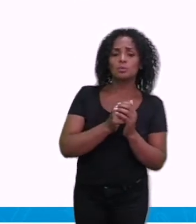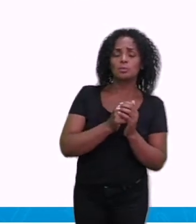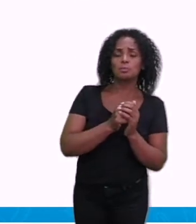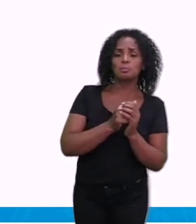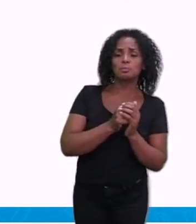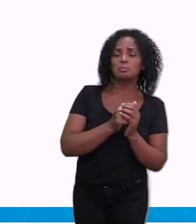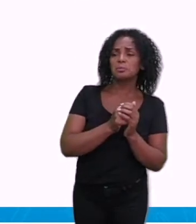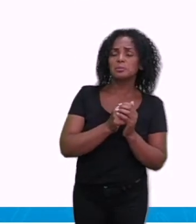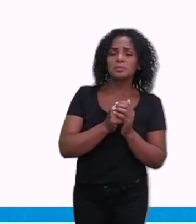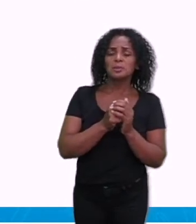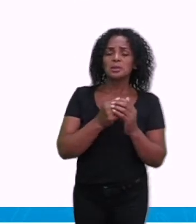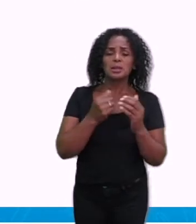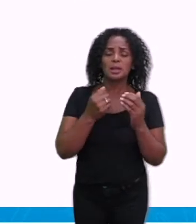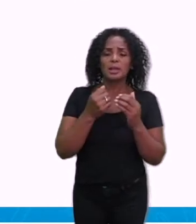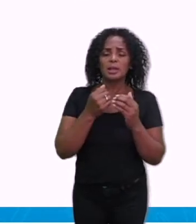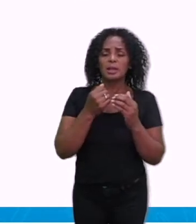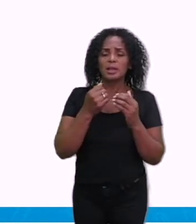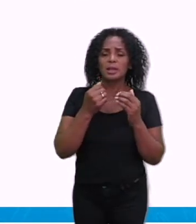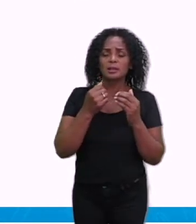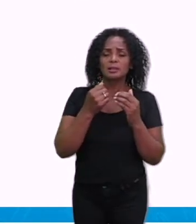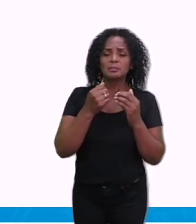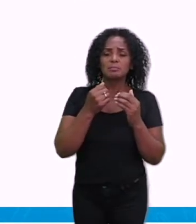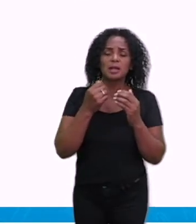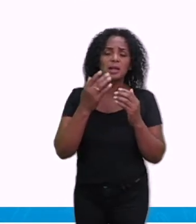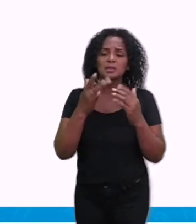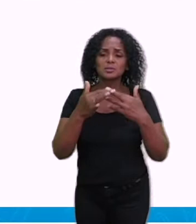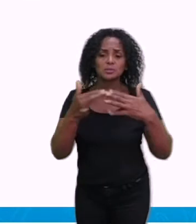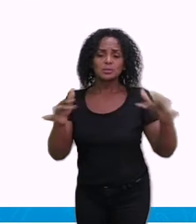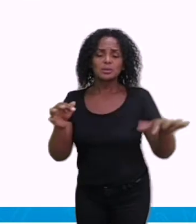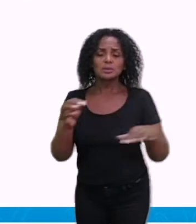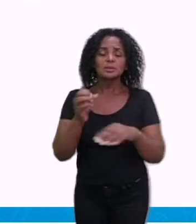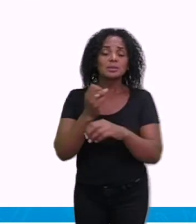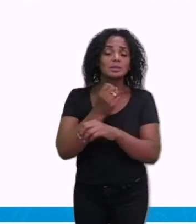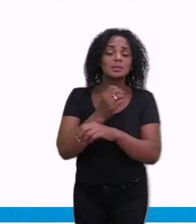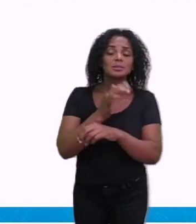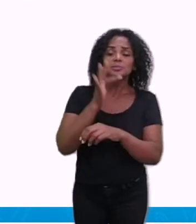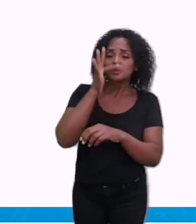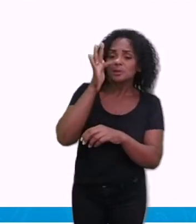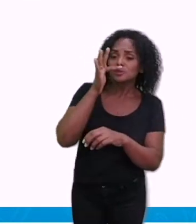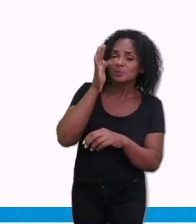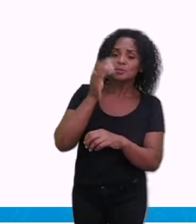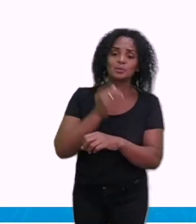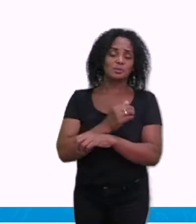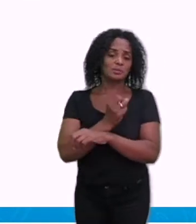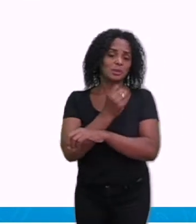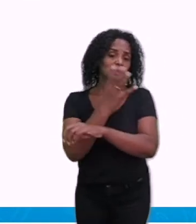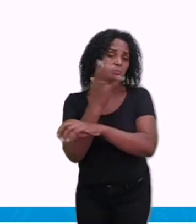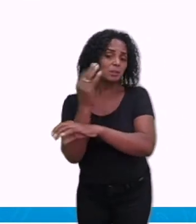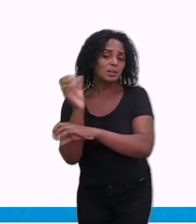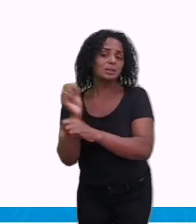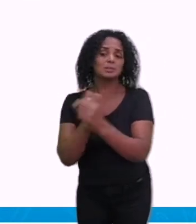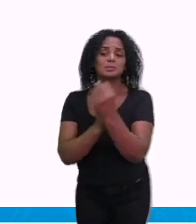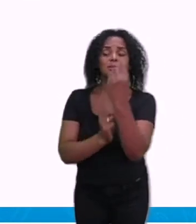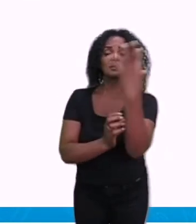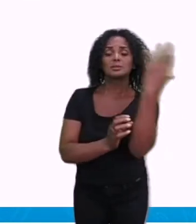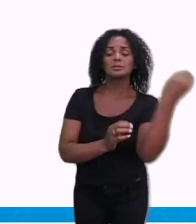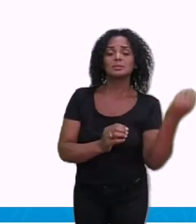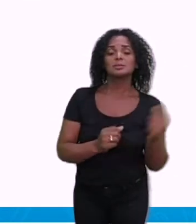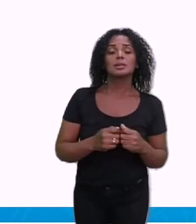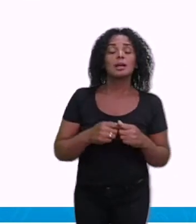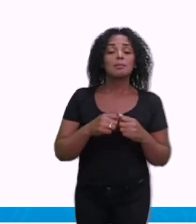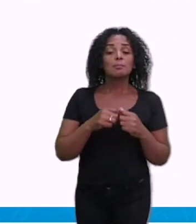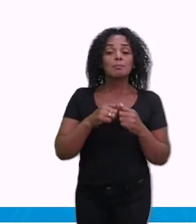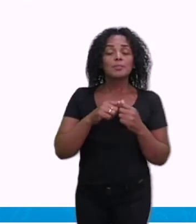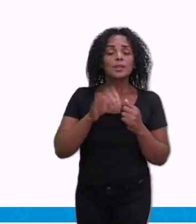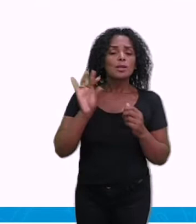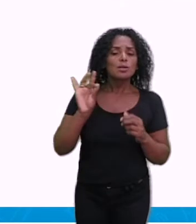logo após o acasalamento do macho com a fêmea, a fêmea precisa do sangue pra